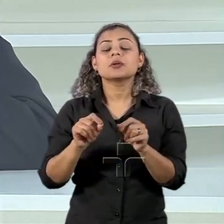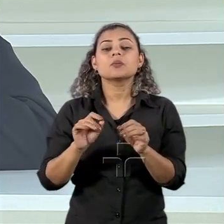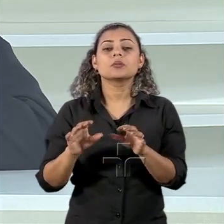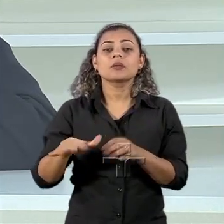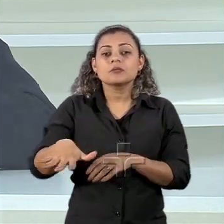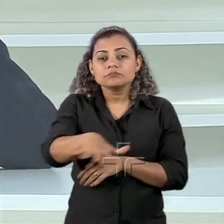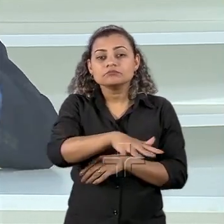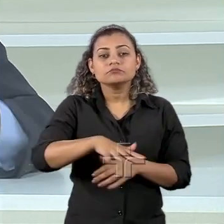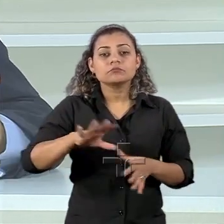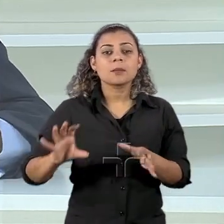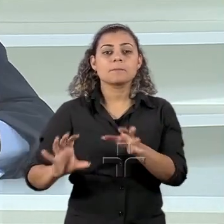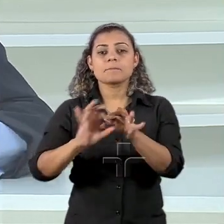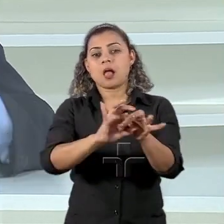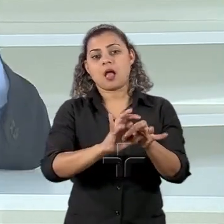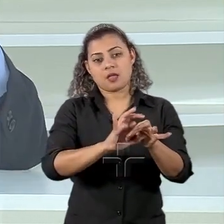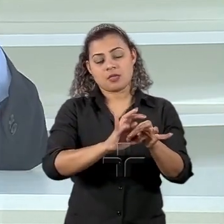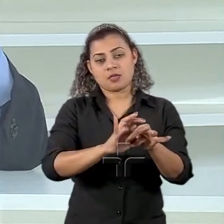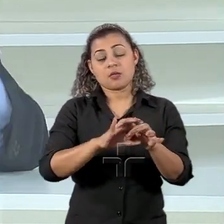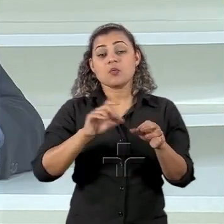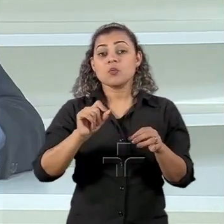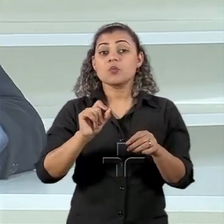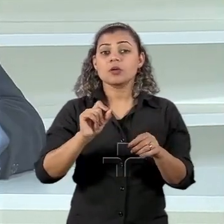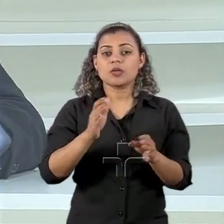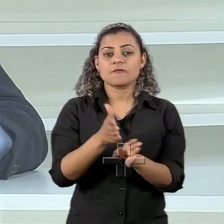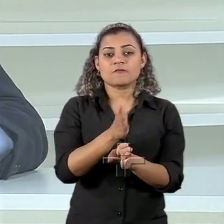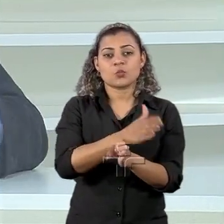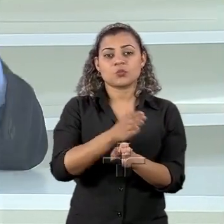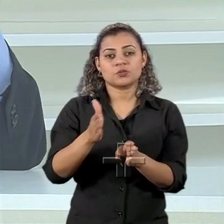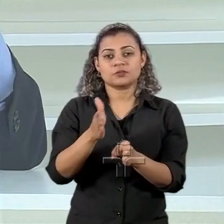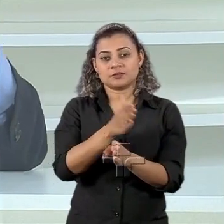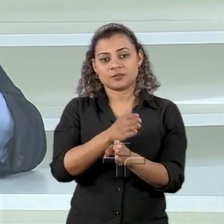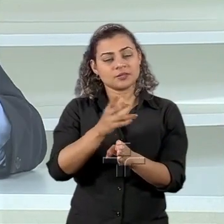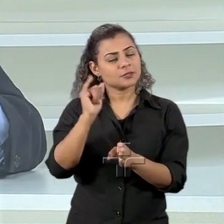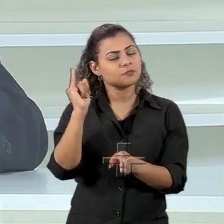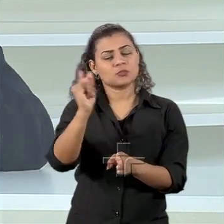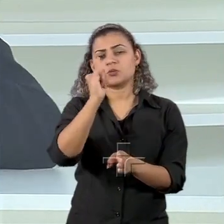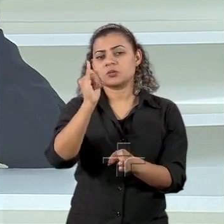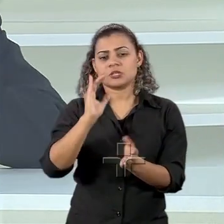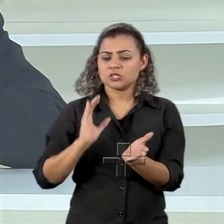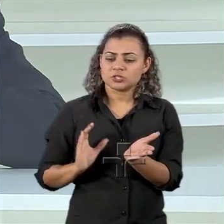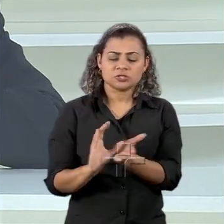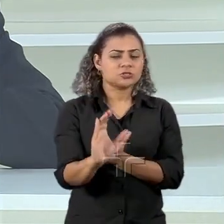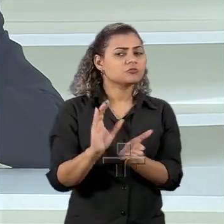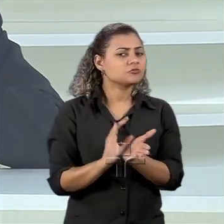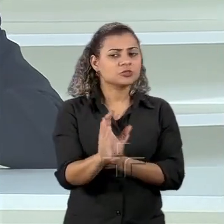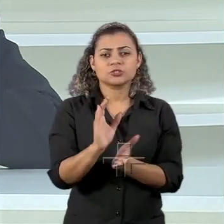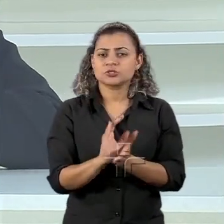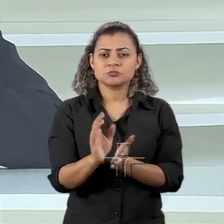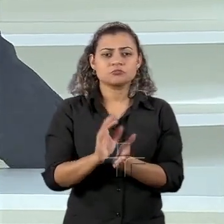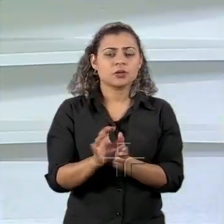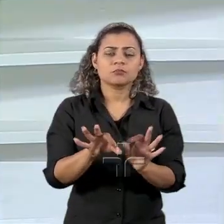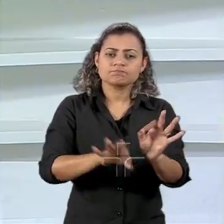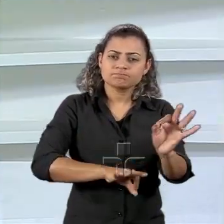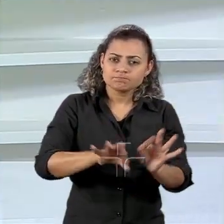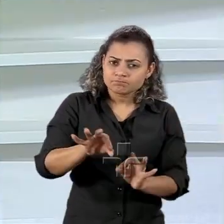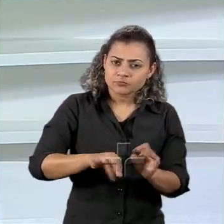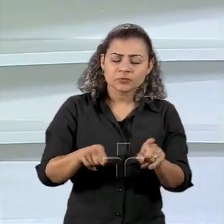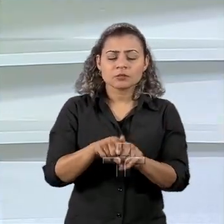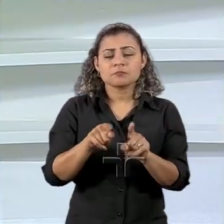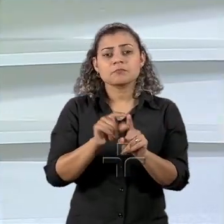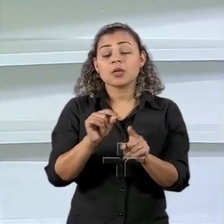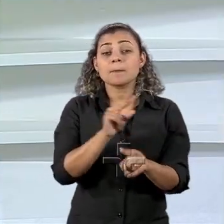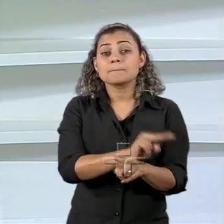quer dizer tem que ser proativa a questão da fronteira muito importante os investimentos de infraestrutura a questão do